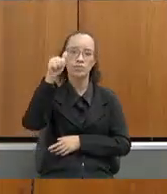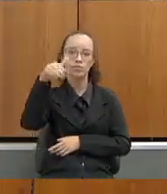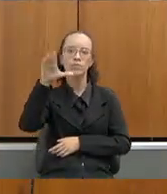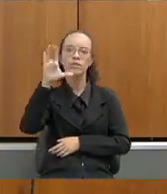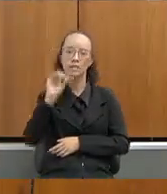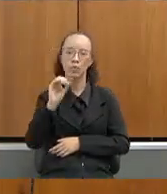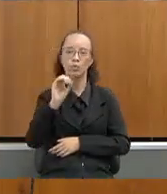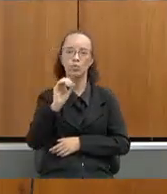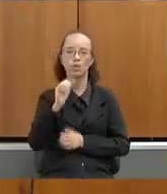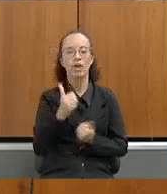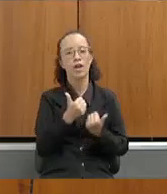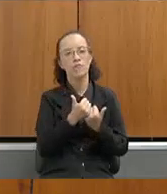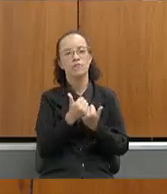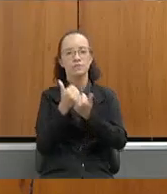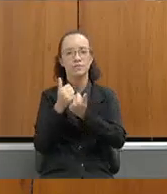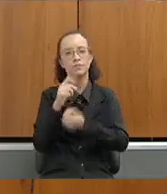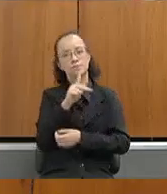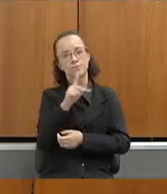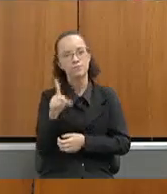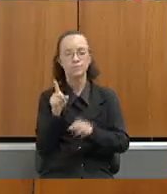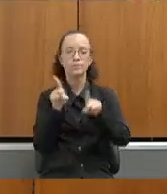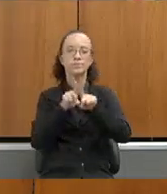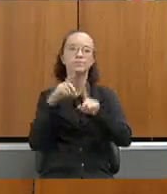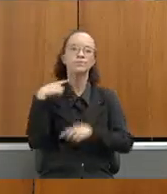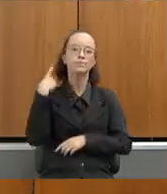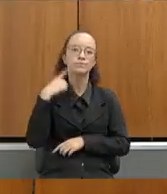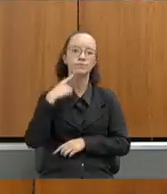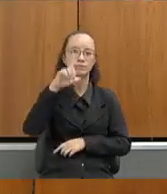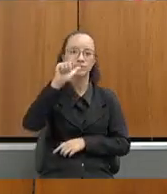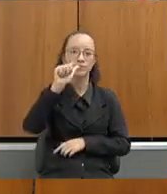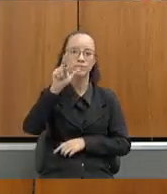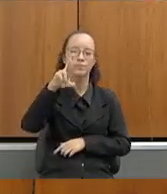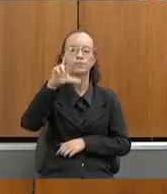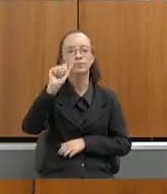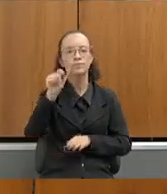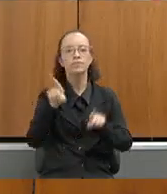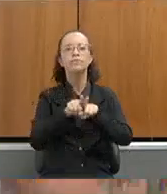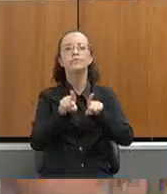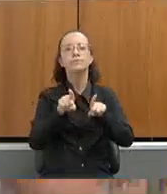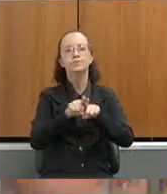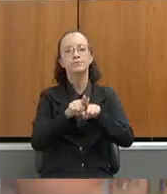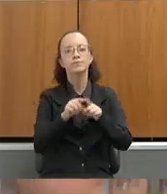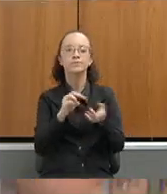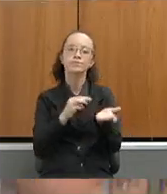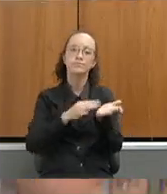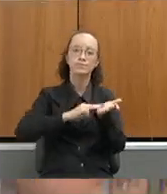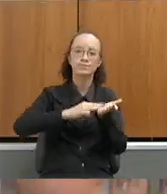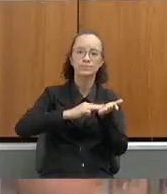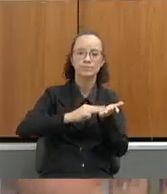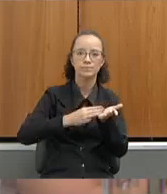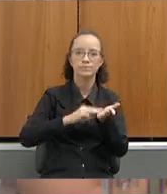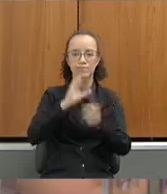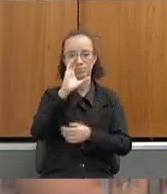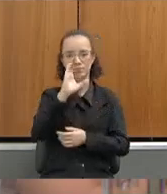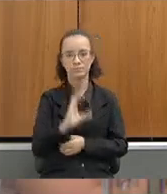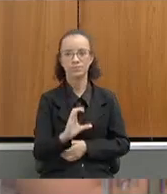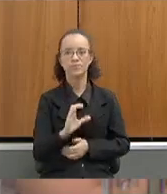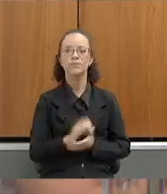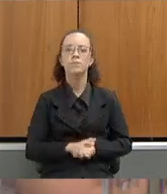dessa comissão, e deputada Laura Serrano, também membro efetivo desta comissão.